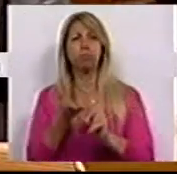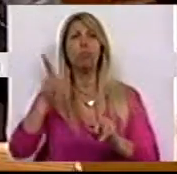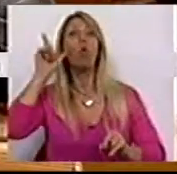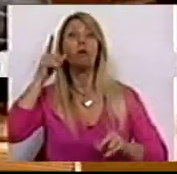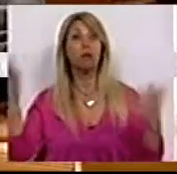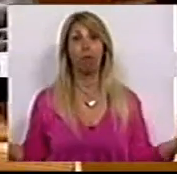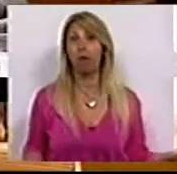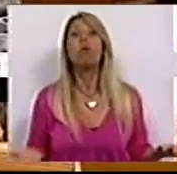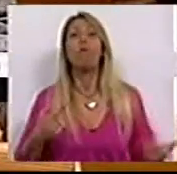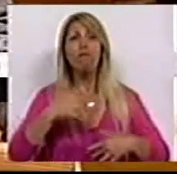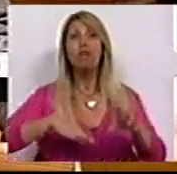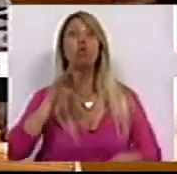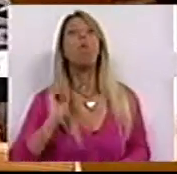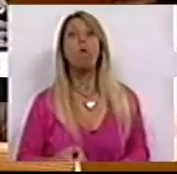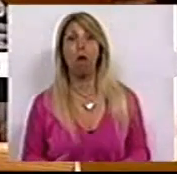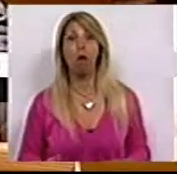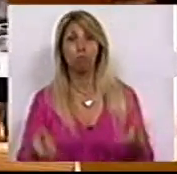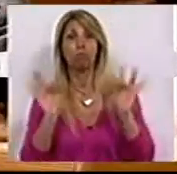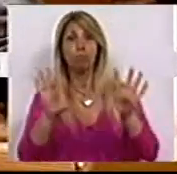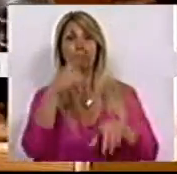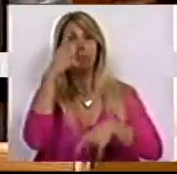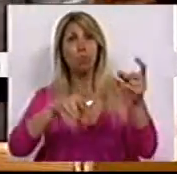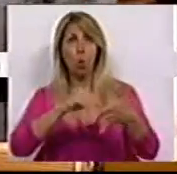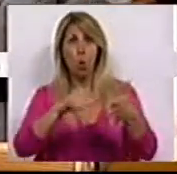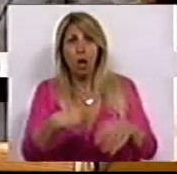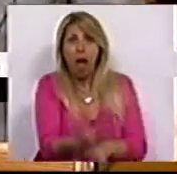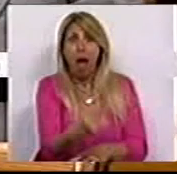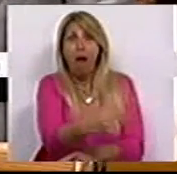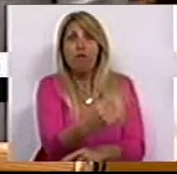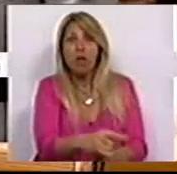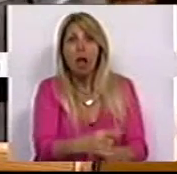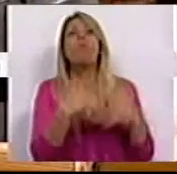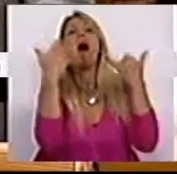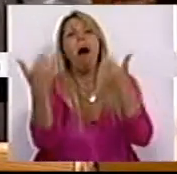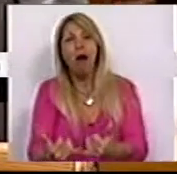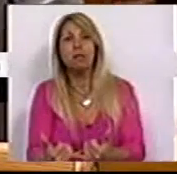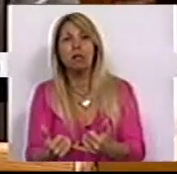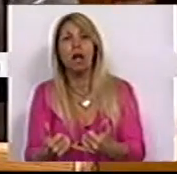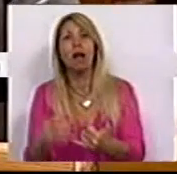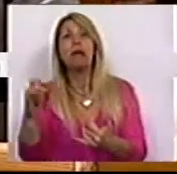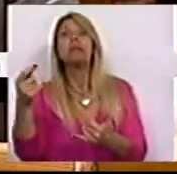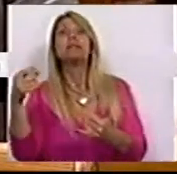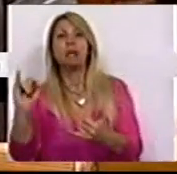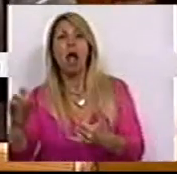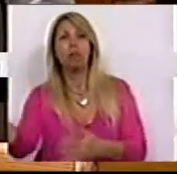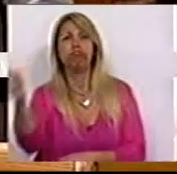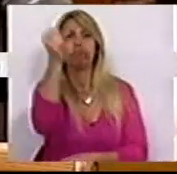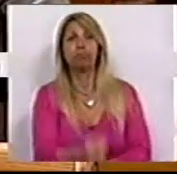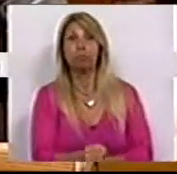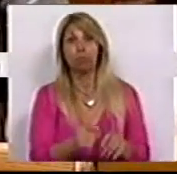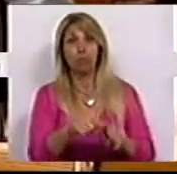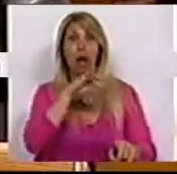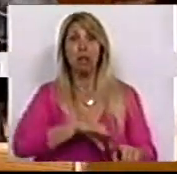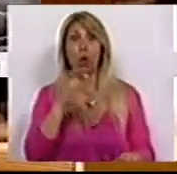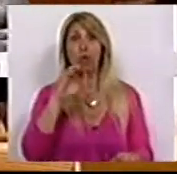E o que é que fez? Despediu pessoas com contratos para contratar depois os seis, aqueles tais que recebem 83 euros